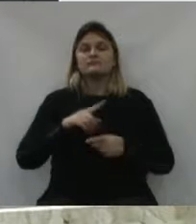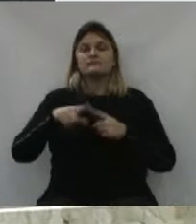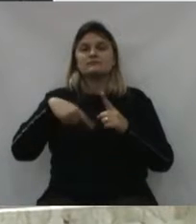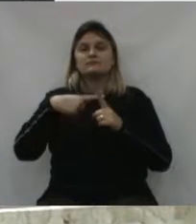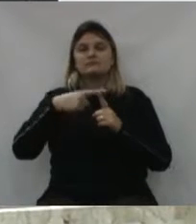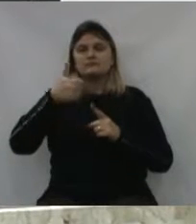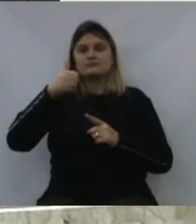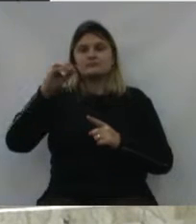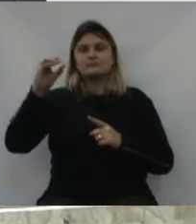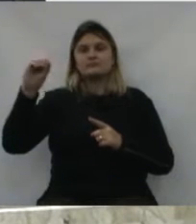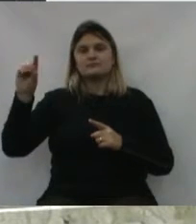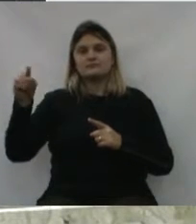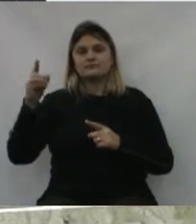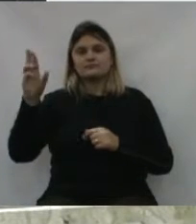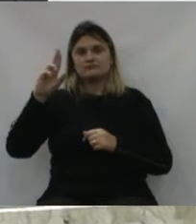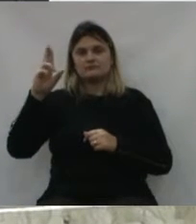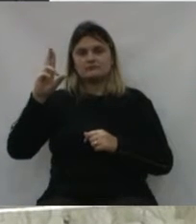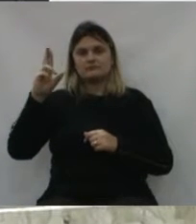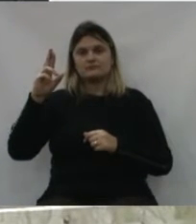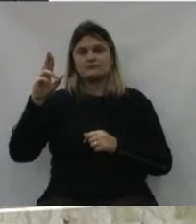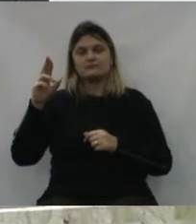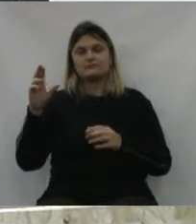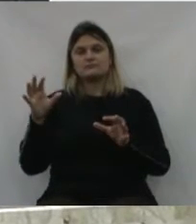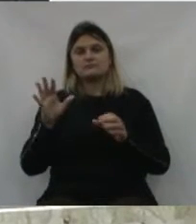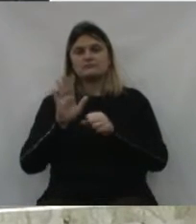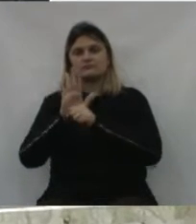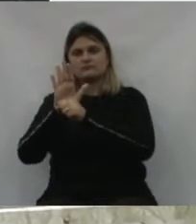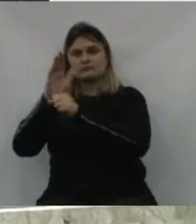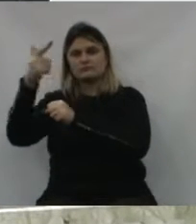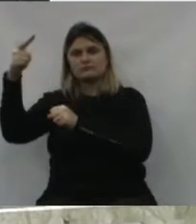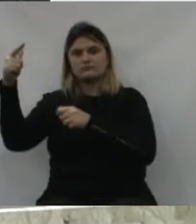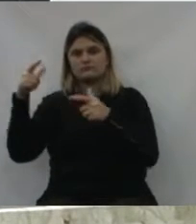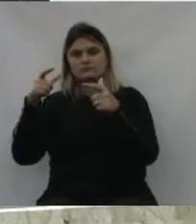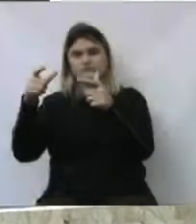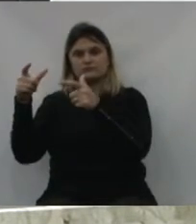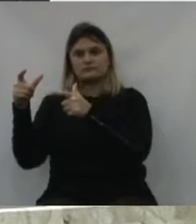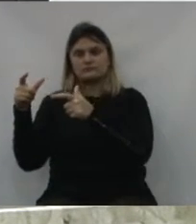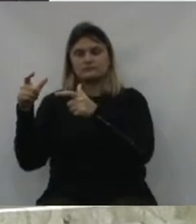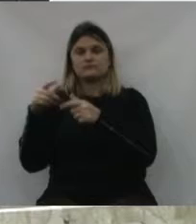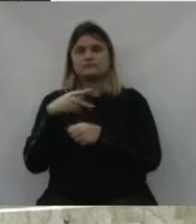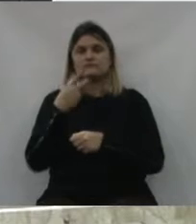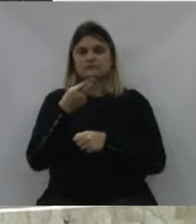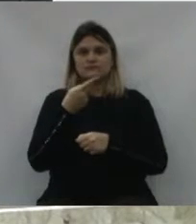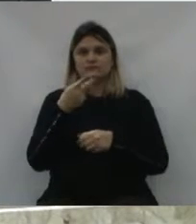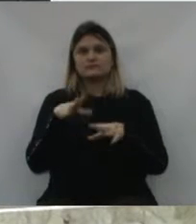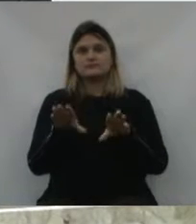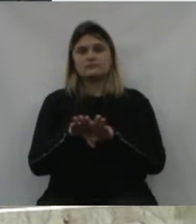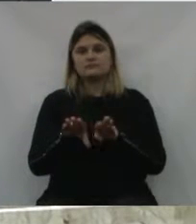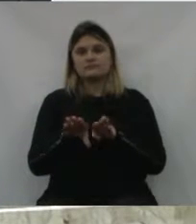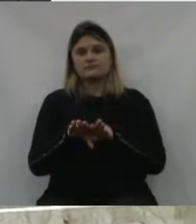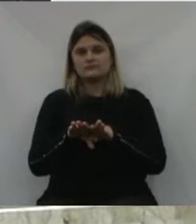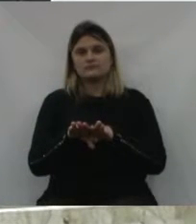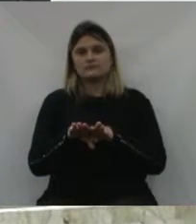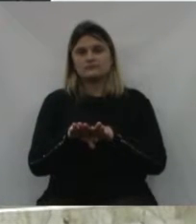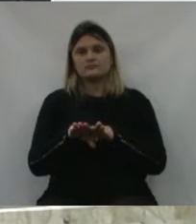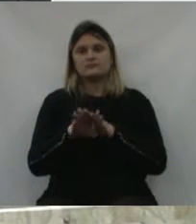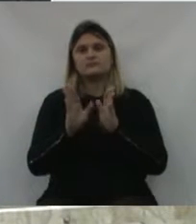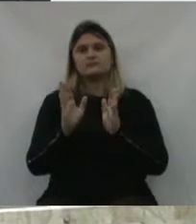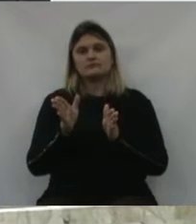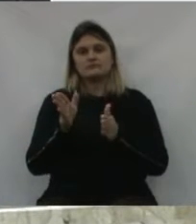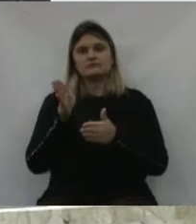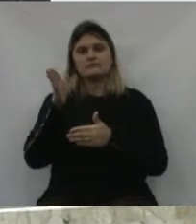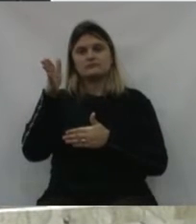E mais R 100 mil, que foi destinado a convênios diversos. Falar aqui também